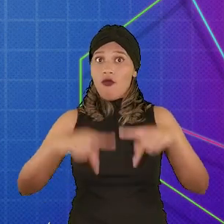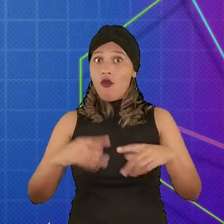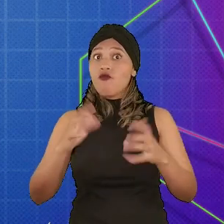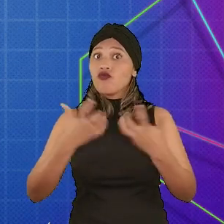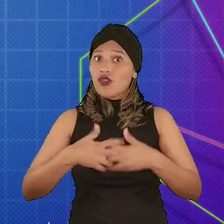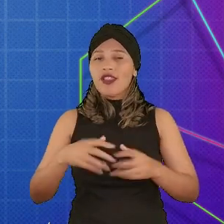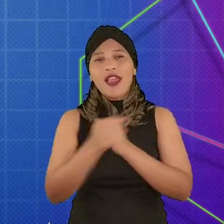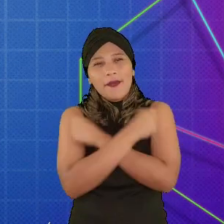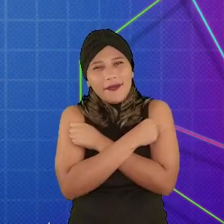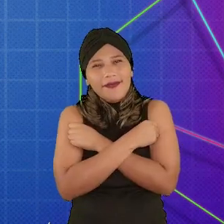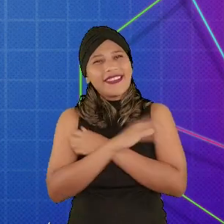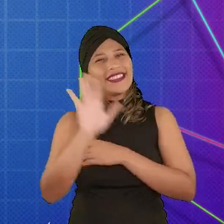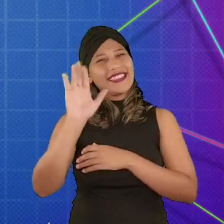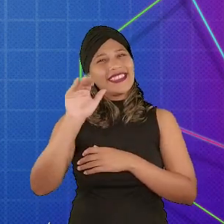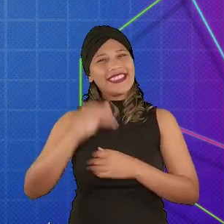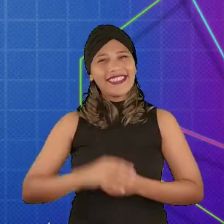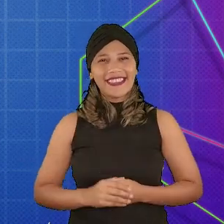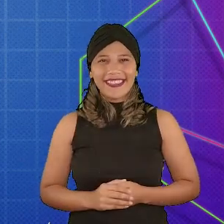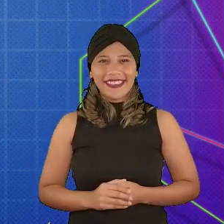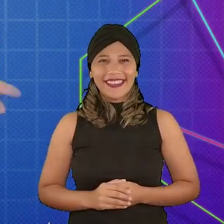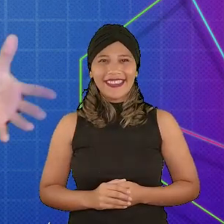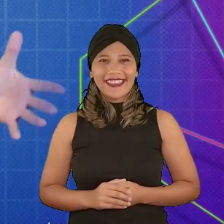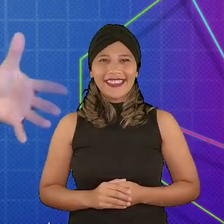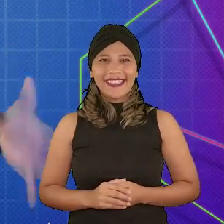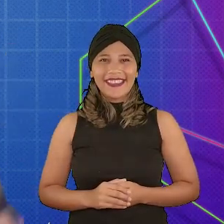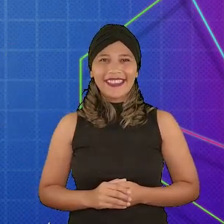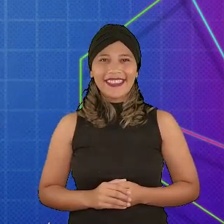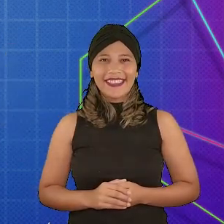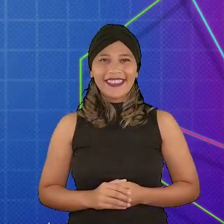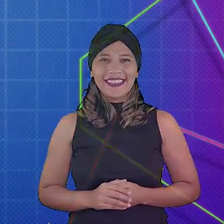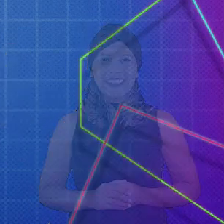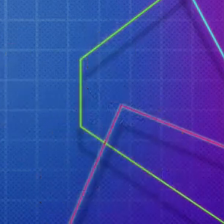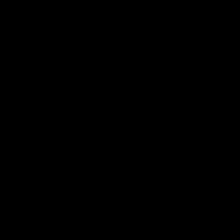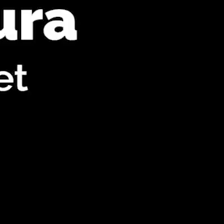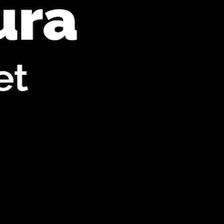programação vai funcionar. Um grande abraço e até a próxima!